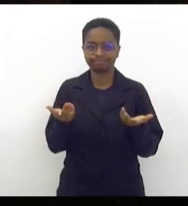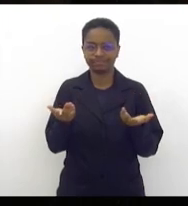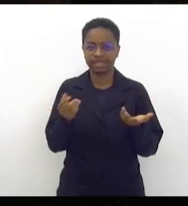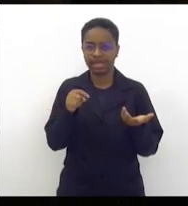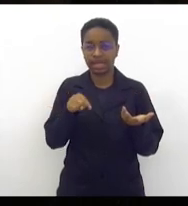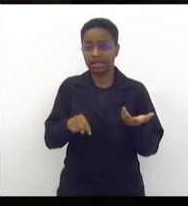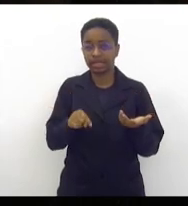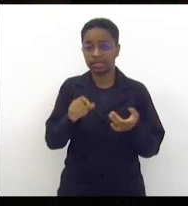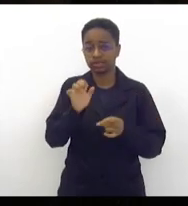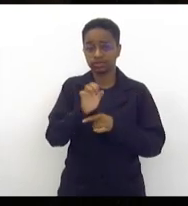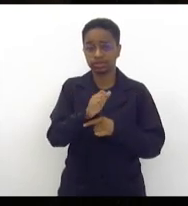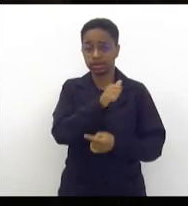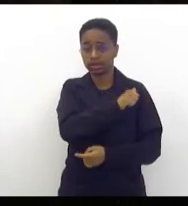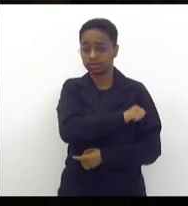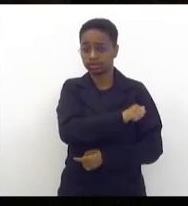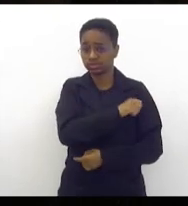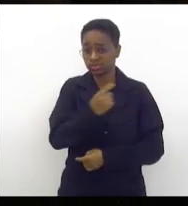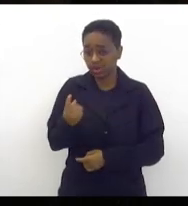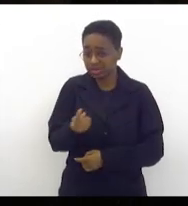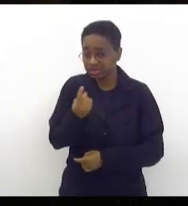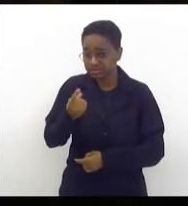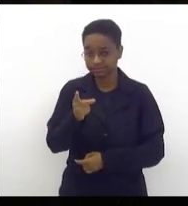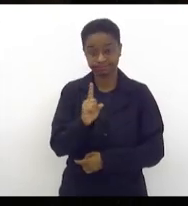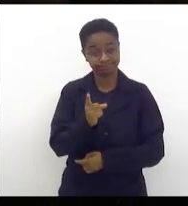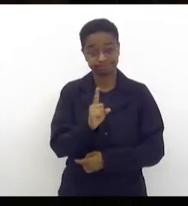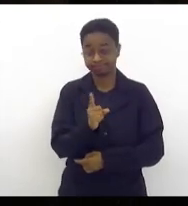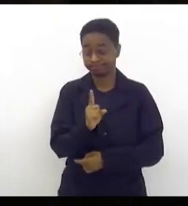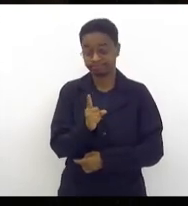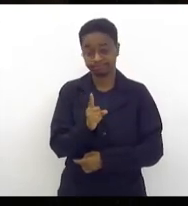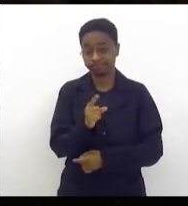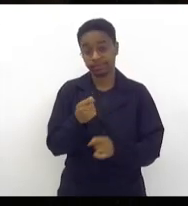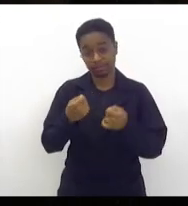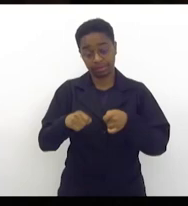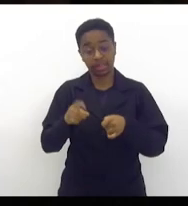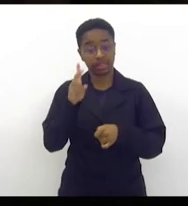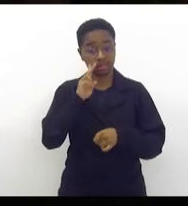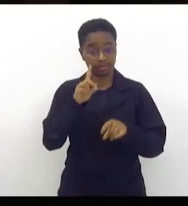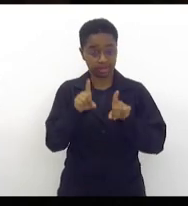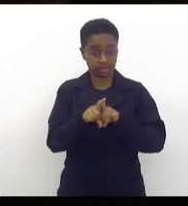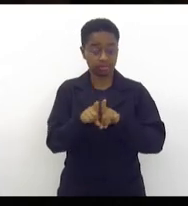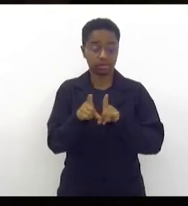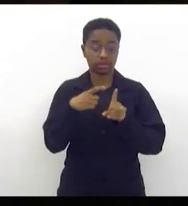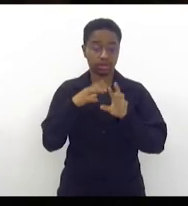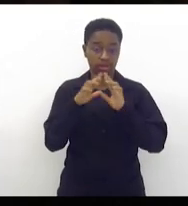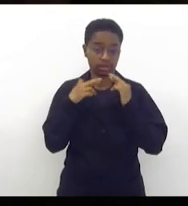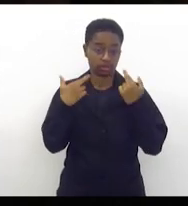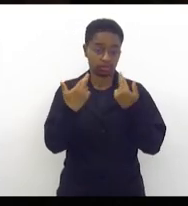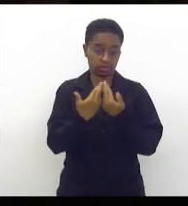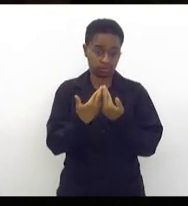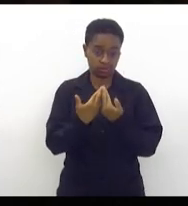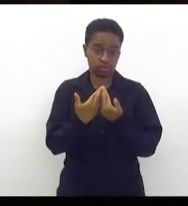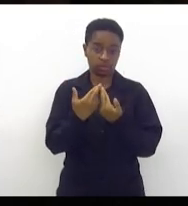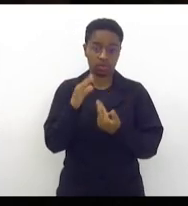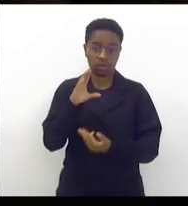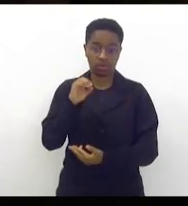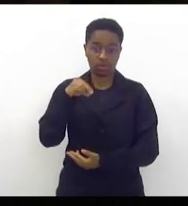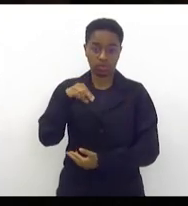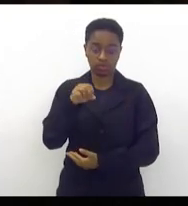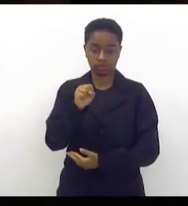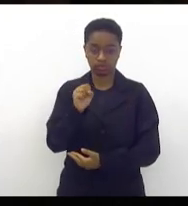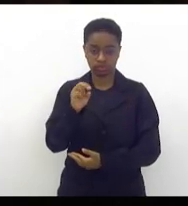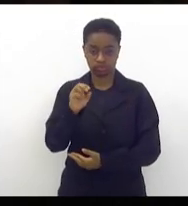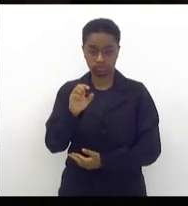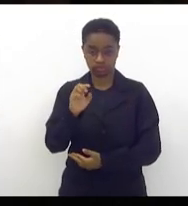do Rio de Janeiro esteja sozinho. Só há de lembrar uma reunião do Consul aqui no Estado do Rio de Janeiro. os